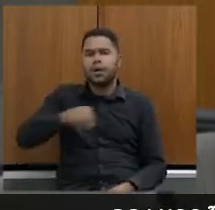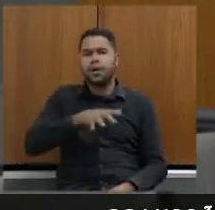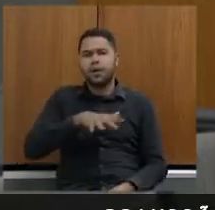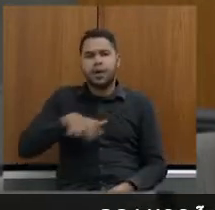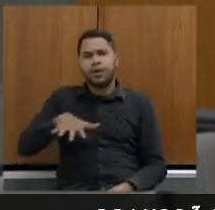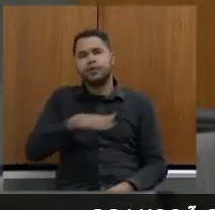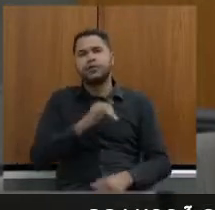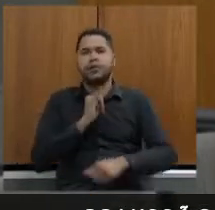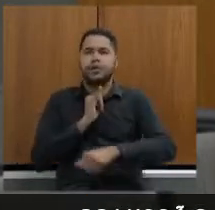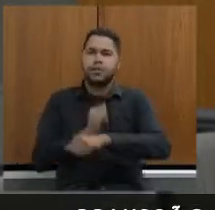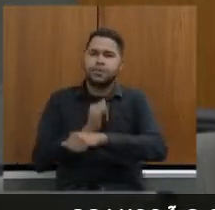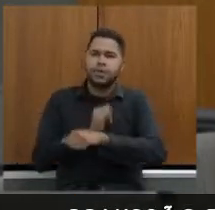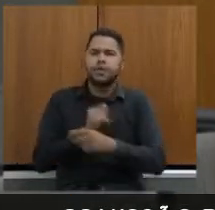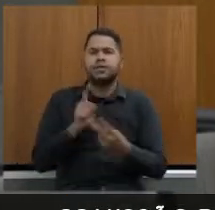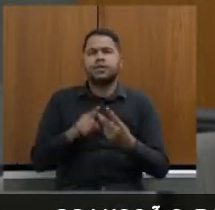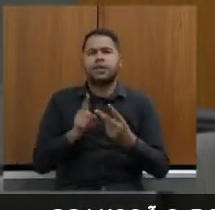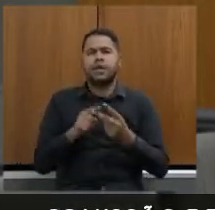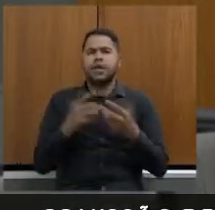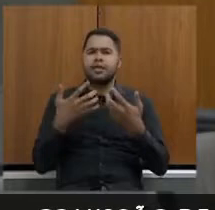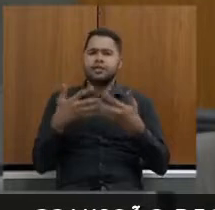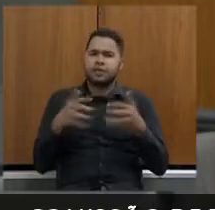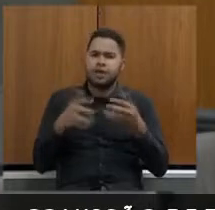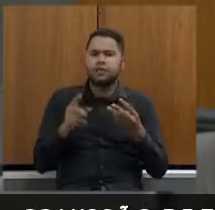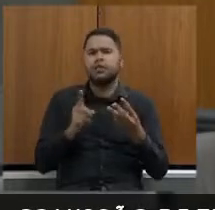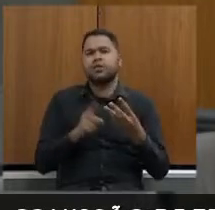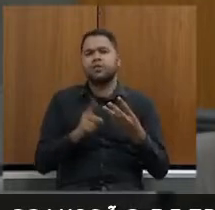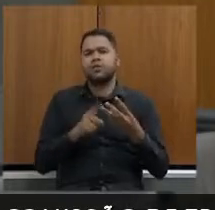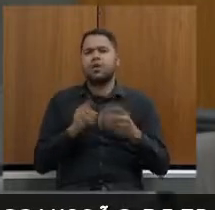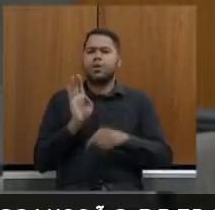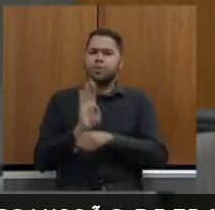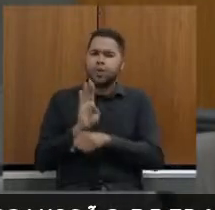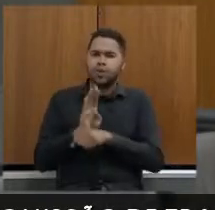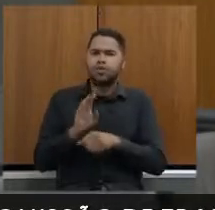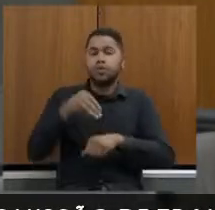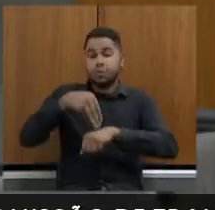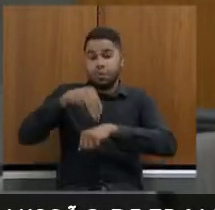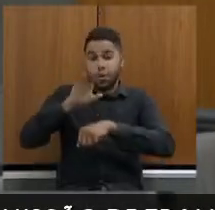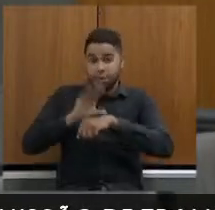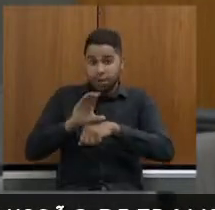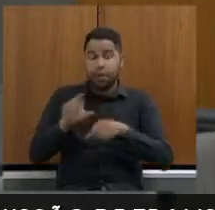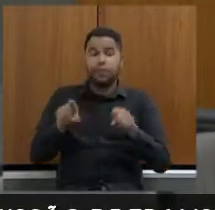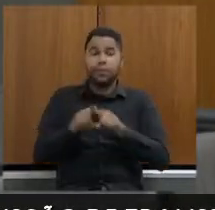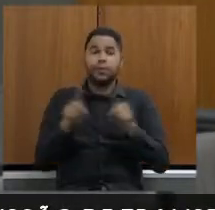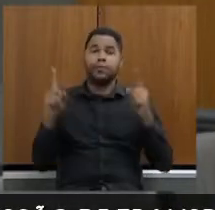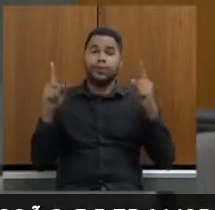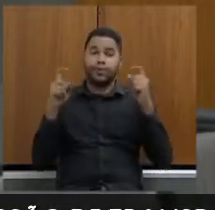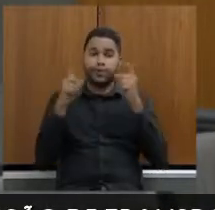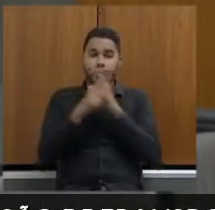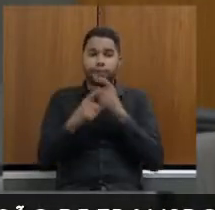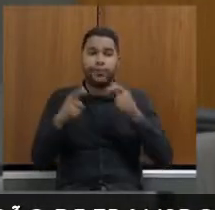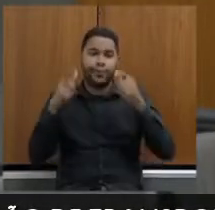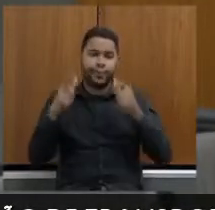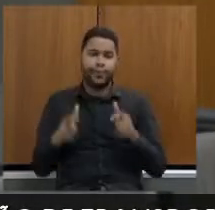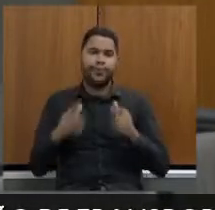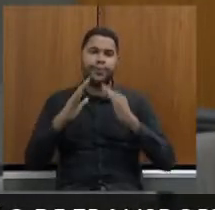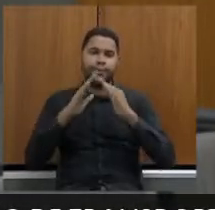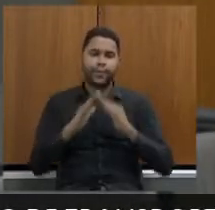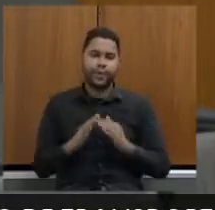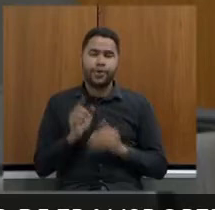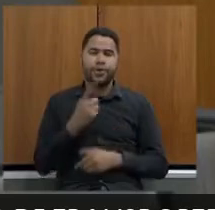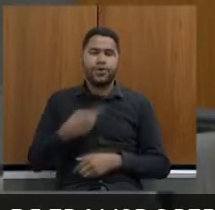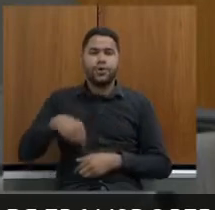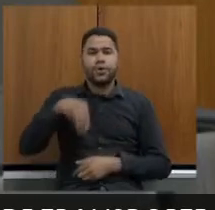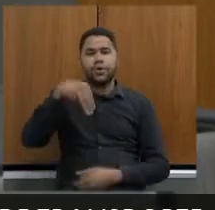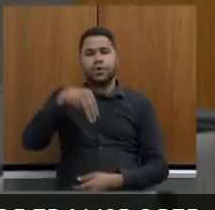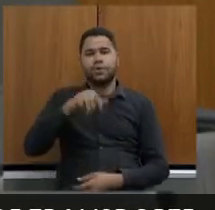de Birité Sarzedo Betim Mário Campos dizer da dificuldade que as pessoas moradores têm com a nossa